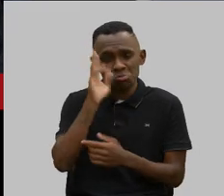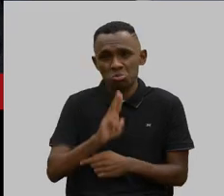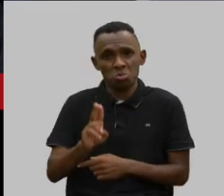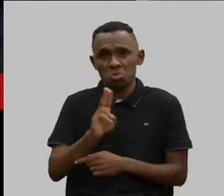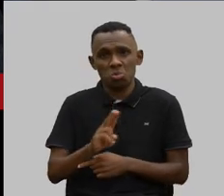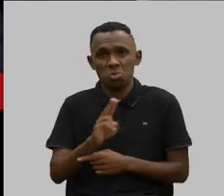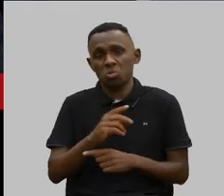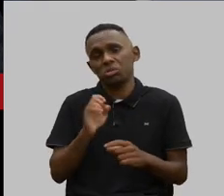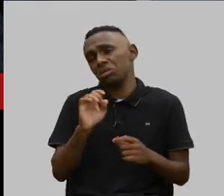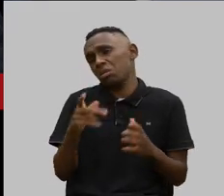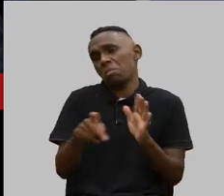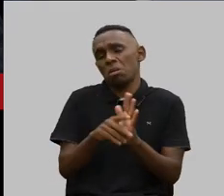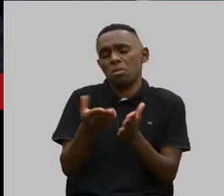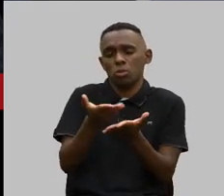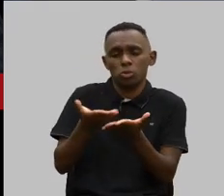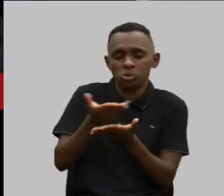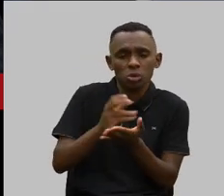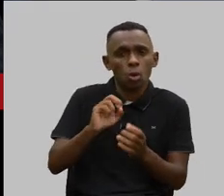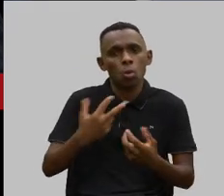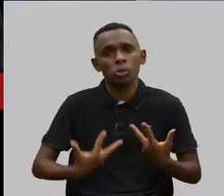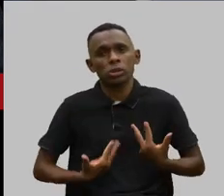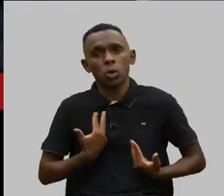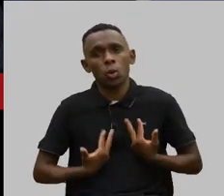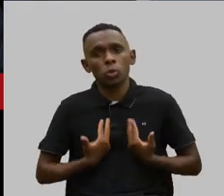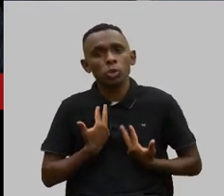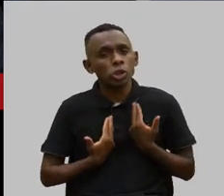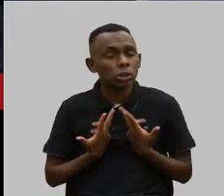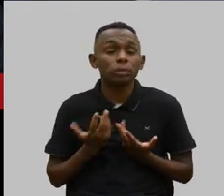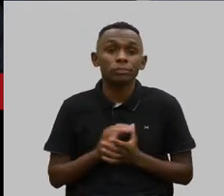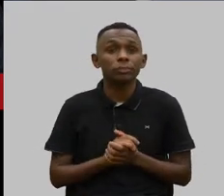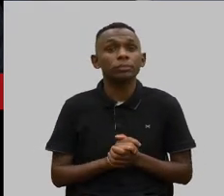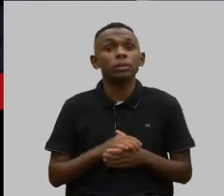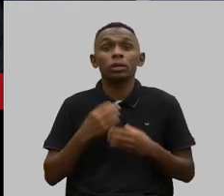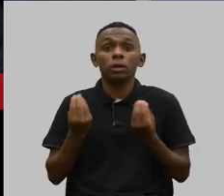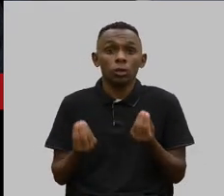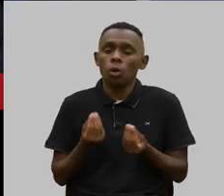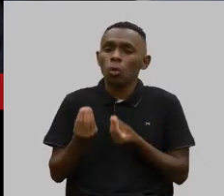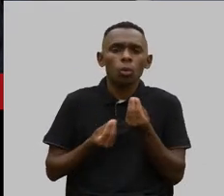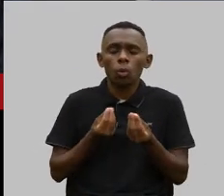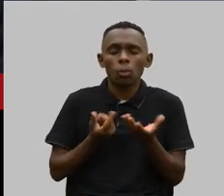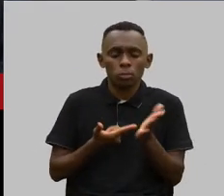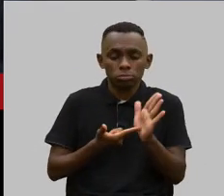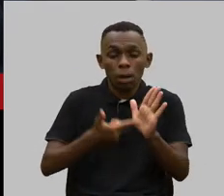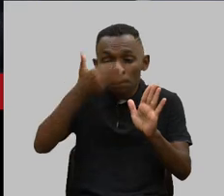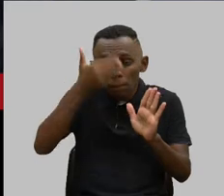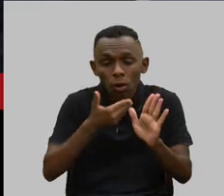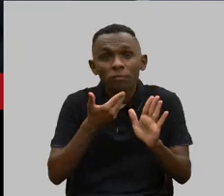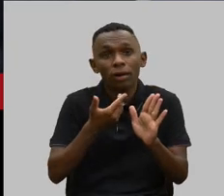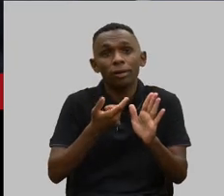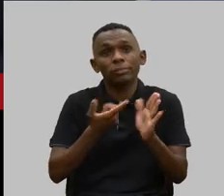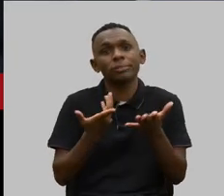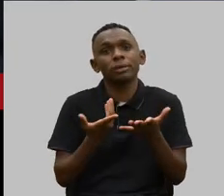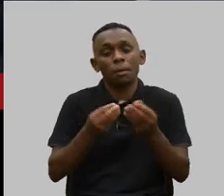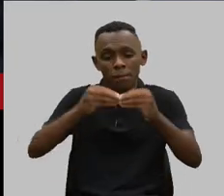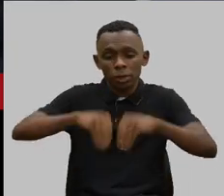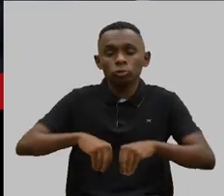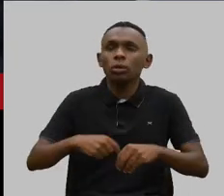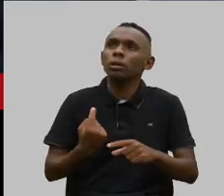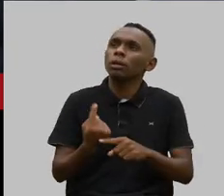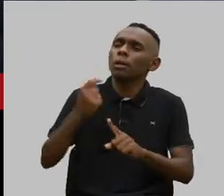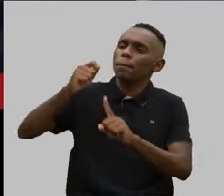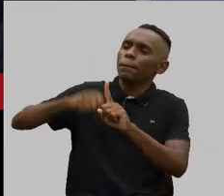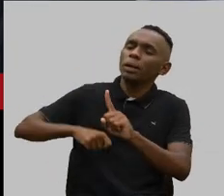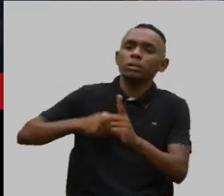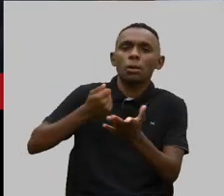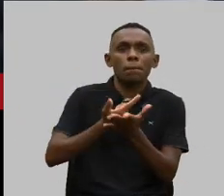consultas médicas ou com cirurgias ou com tudo. Então, como está a contraprestação desse prejuízo? Então, no final do mês, aquilo que eu paguei para o plano